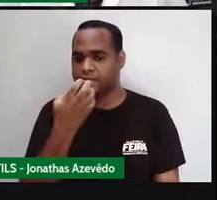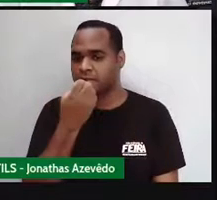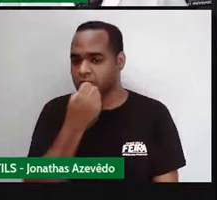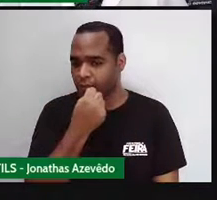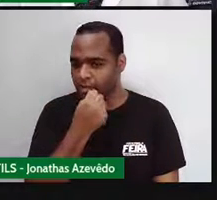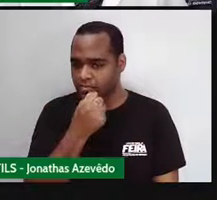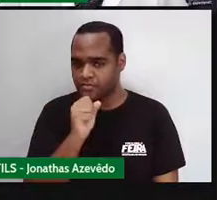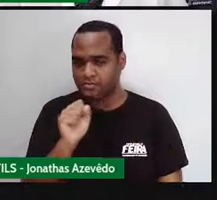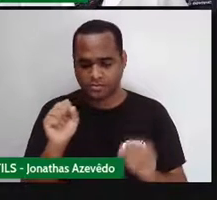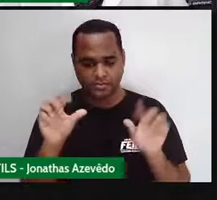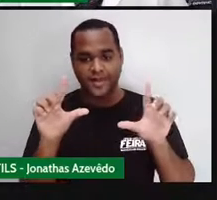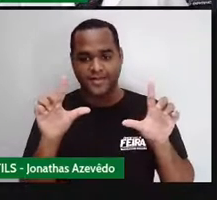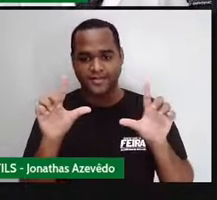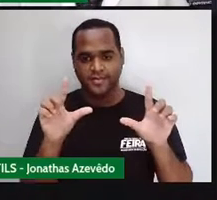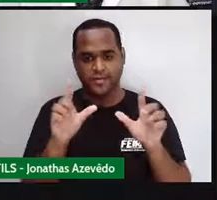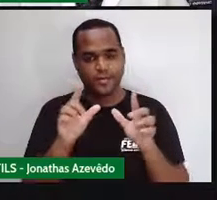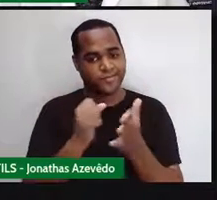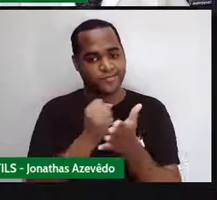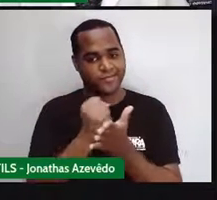tela para a gente não perder.